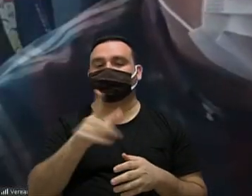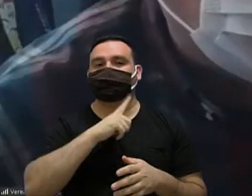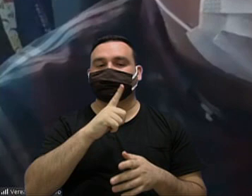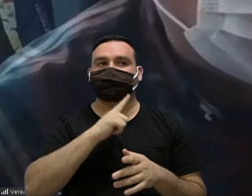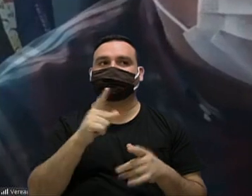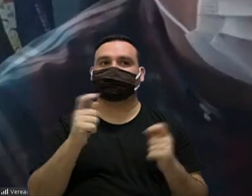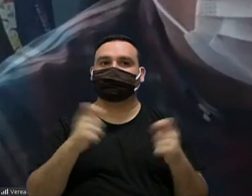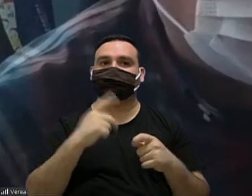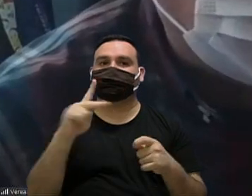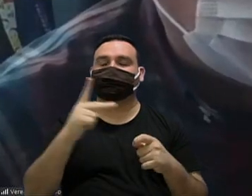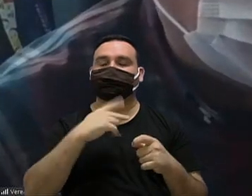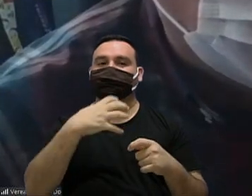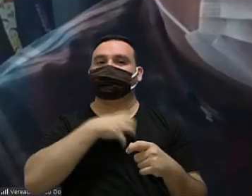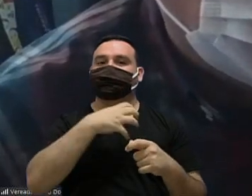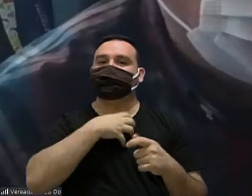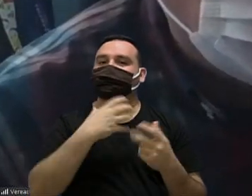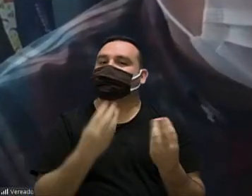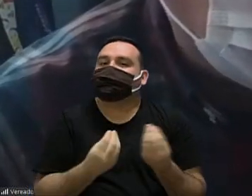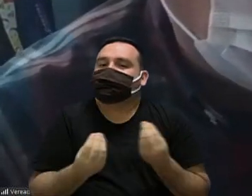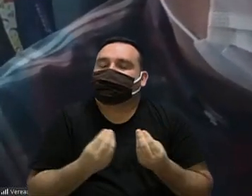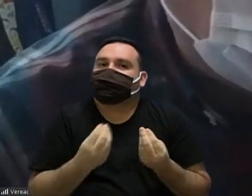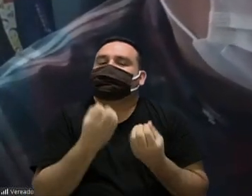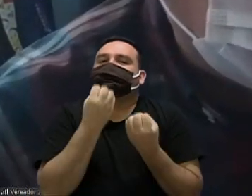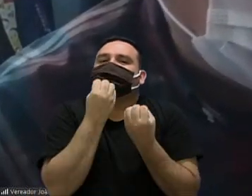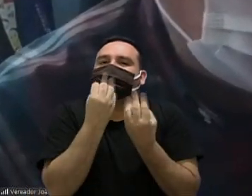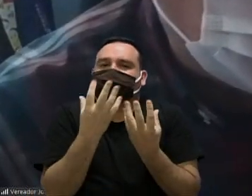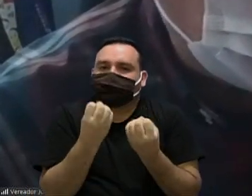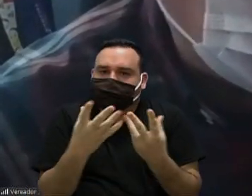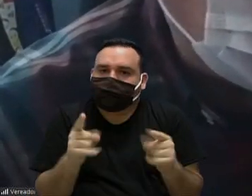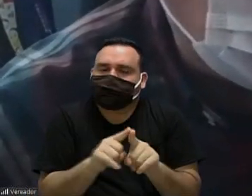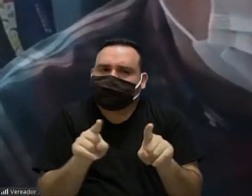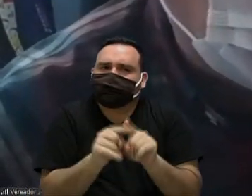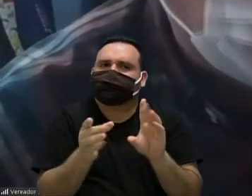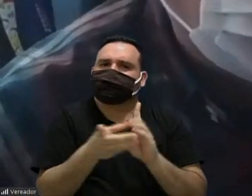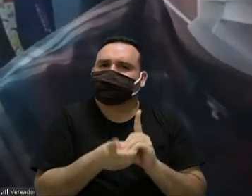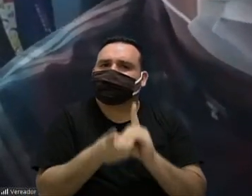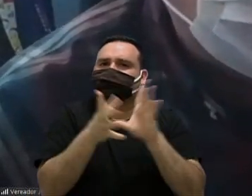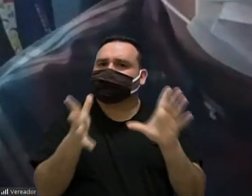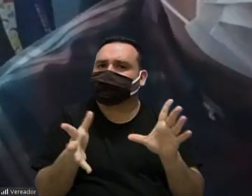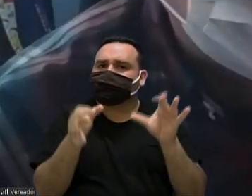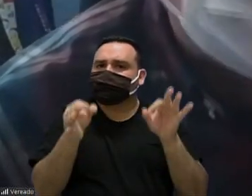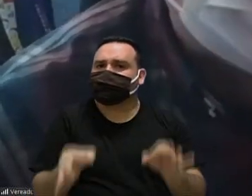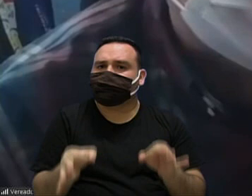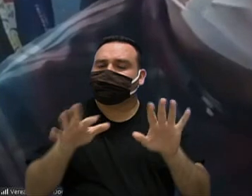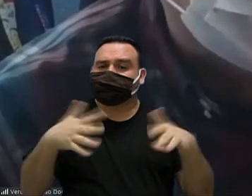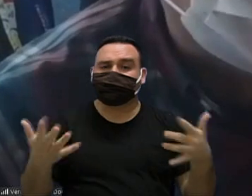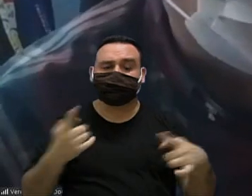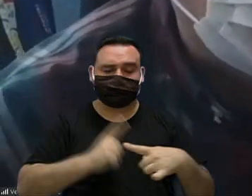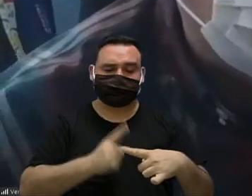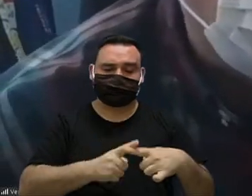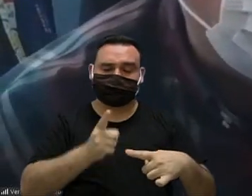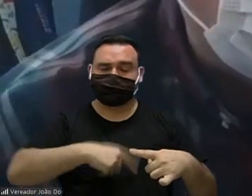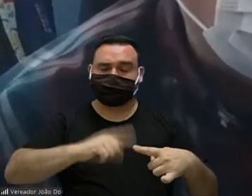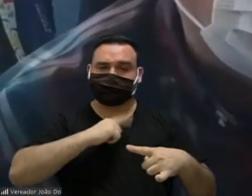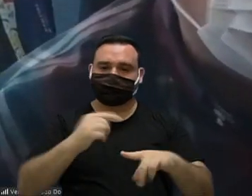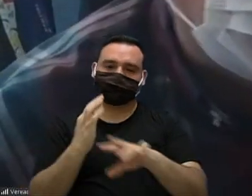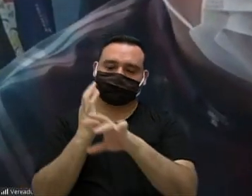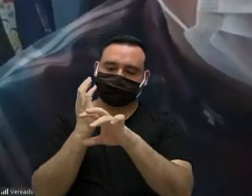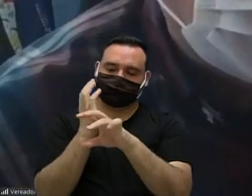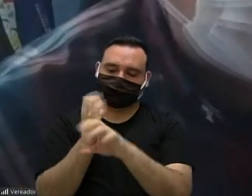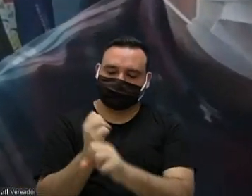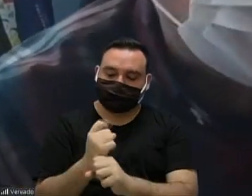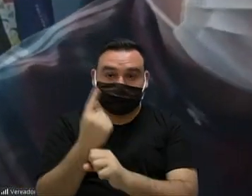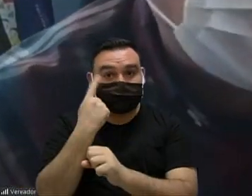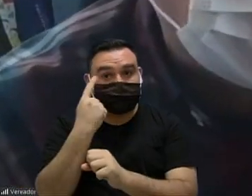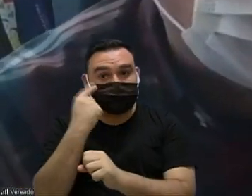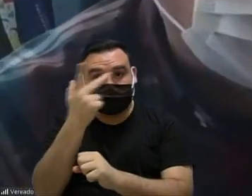flexibilidade sua como uma coisa extremamente positiva e democrática tá de que nós pudéssemos ter esse levantamento realmente dessa